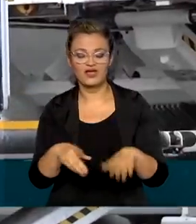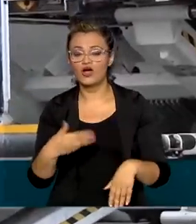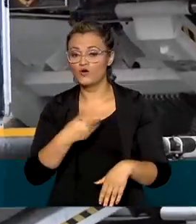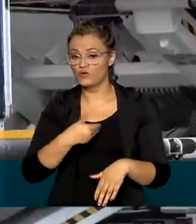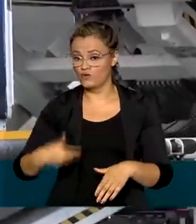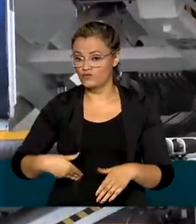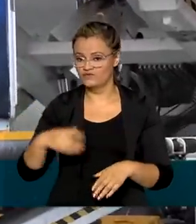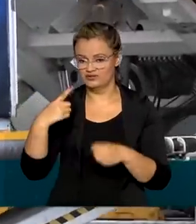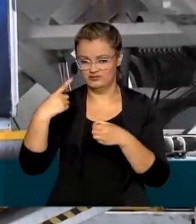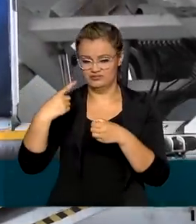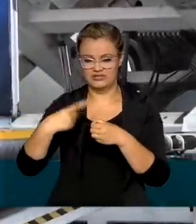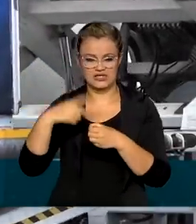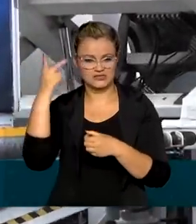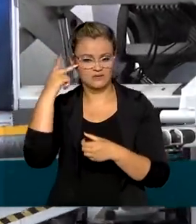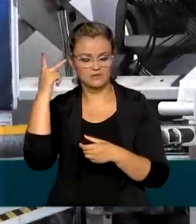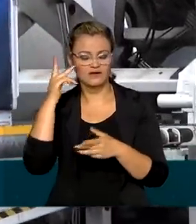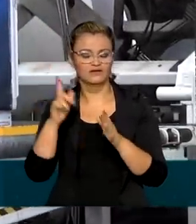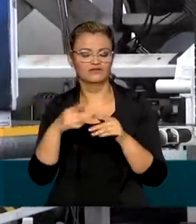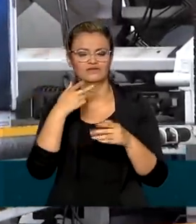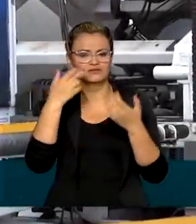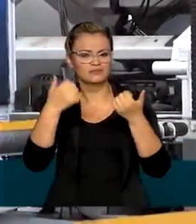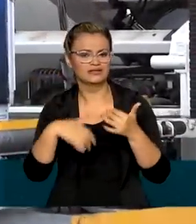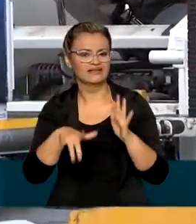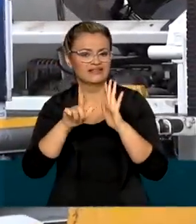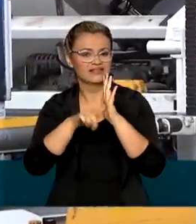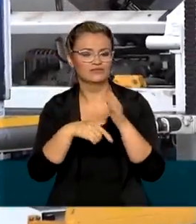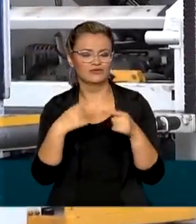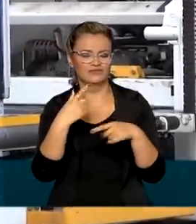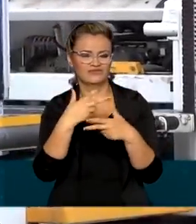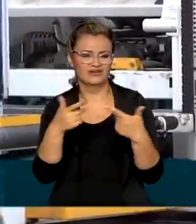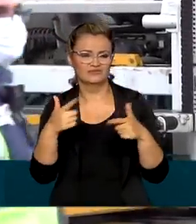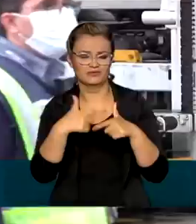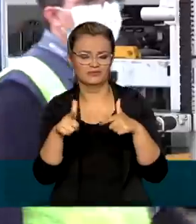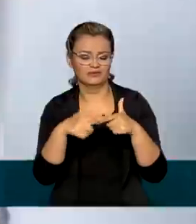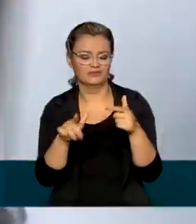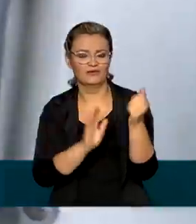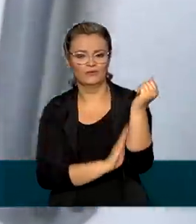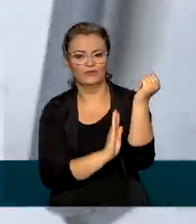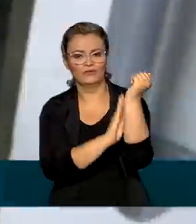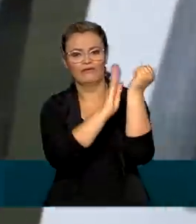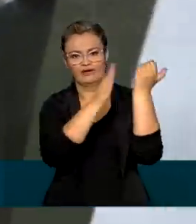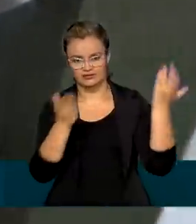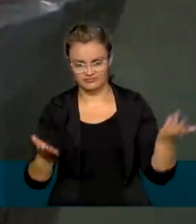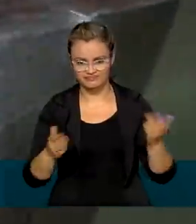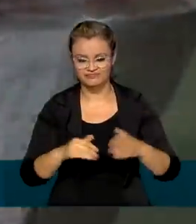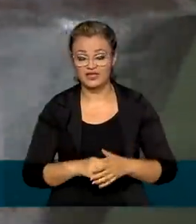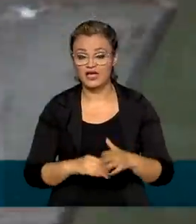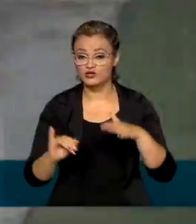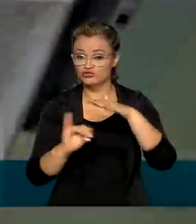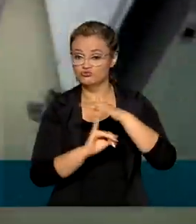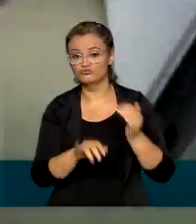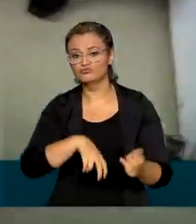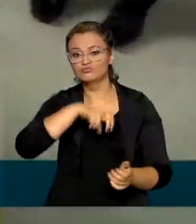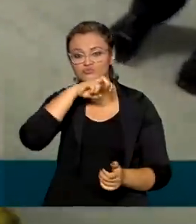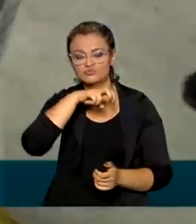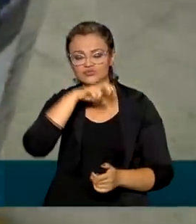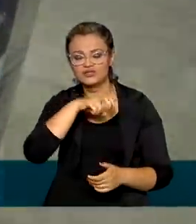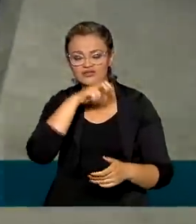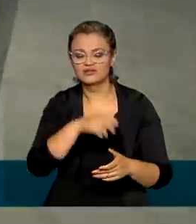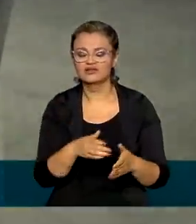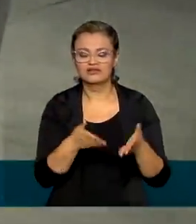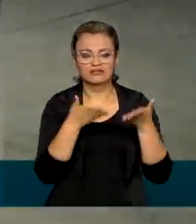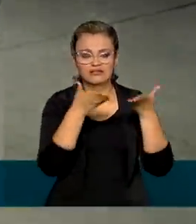governo de São Paulo, a demora foi devido a problemas burocráticos na importação. O Instituto Butantan entregou mais